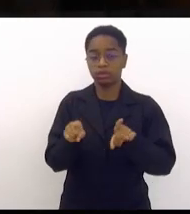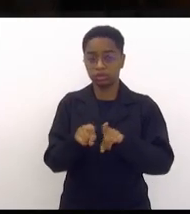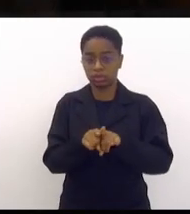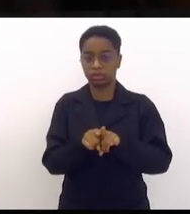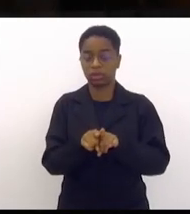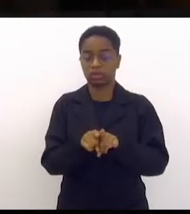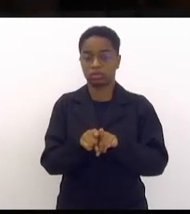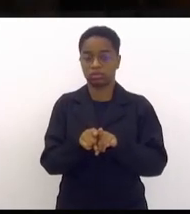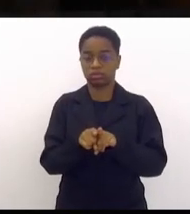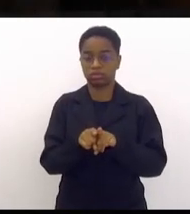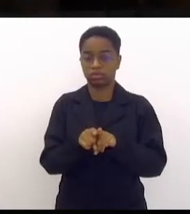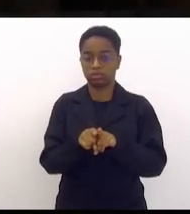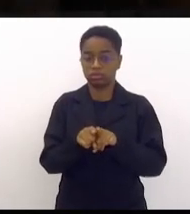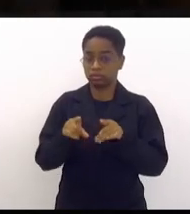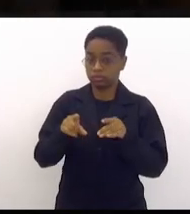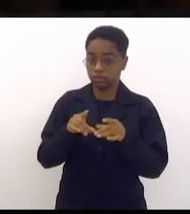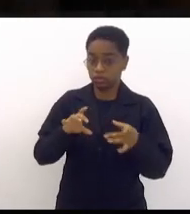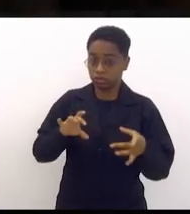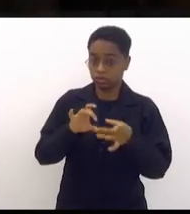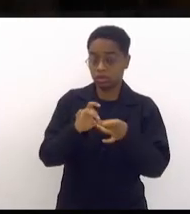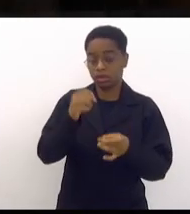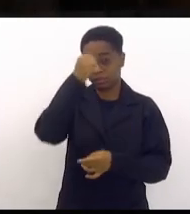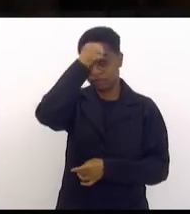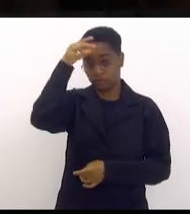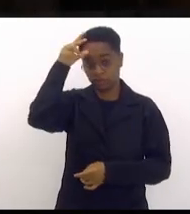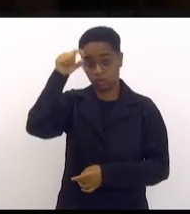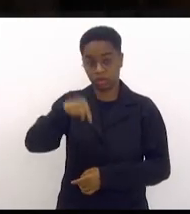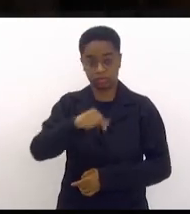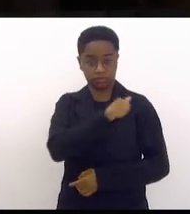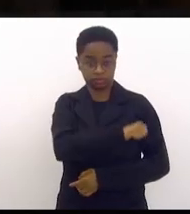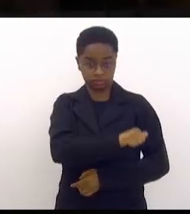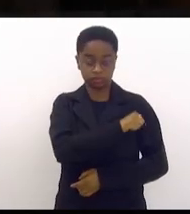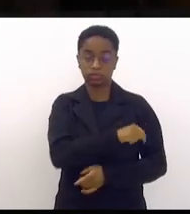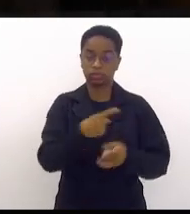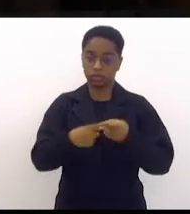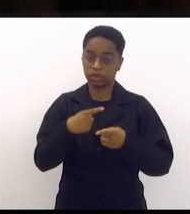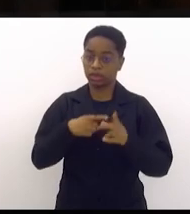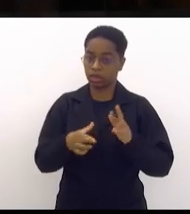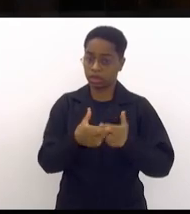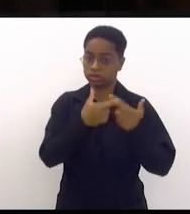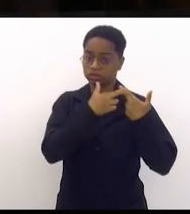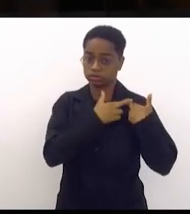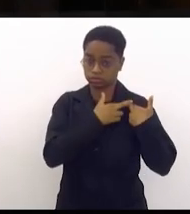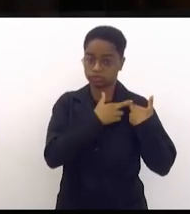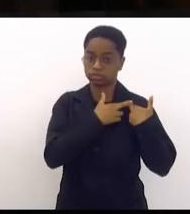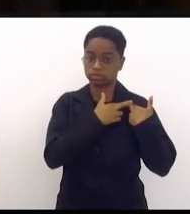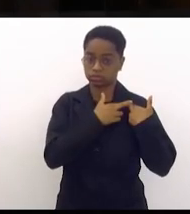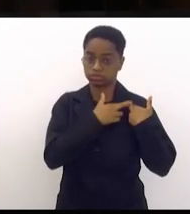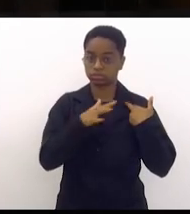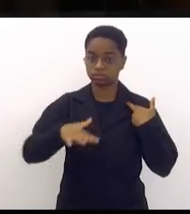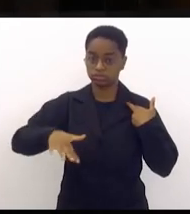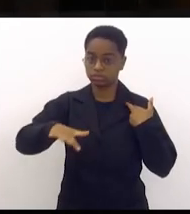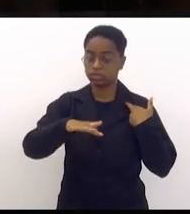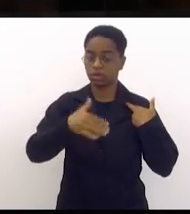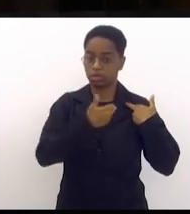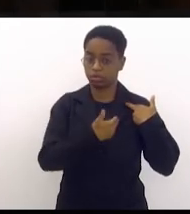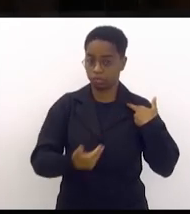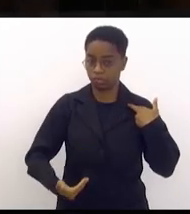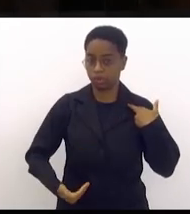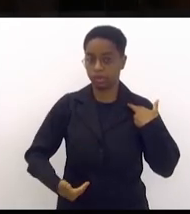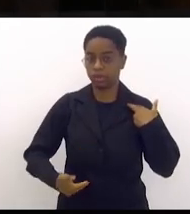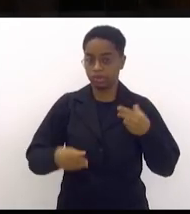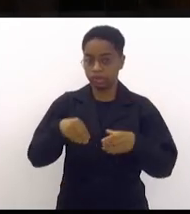incluiu a Prefeitura do Rio de Janeiro, que tem responsabilidade sobre os equipamentos públicos dentro